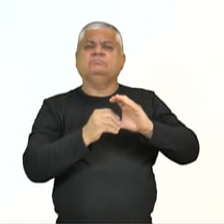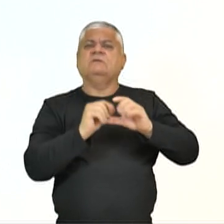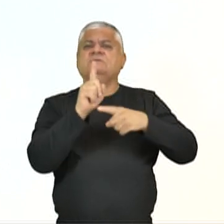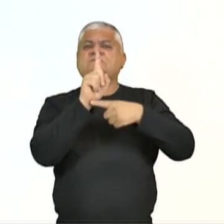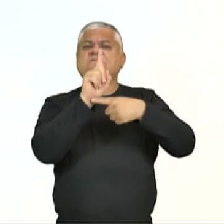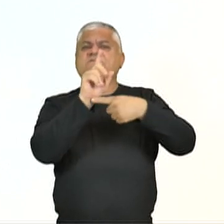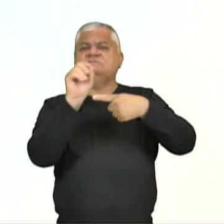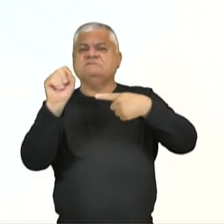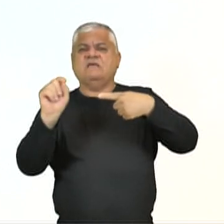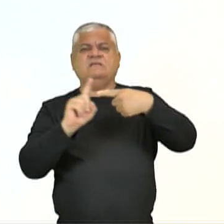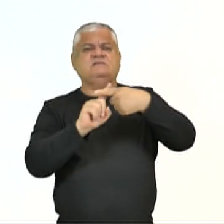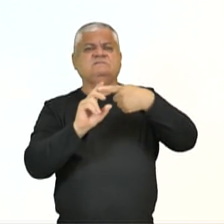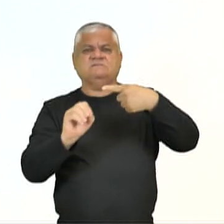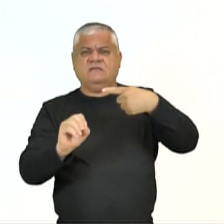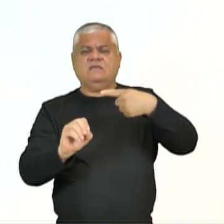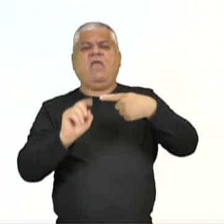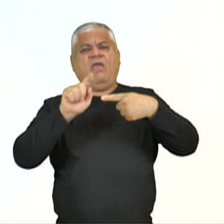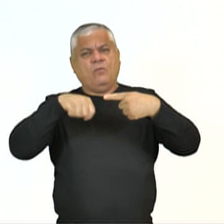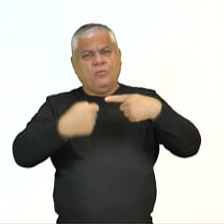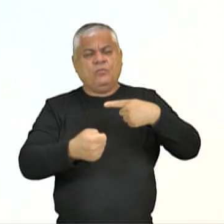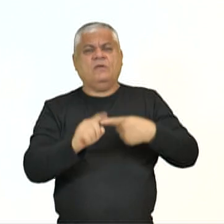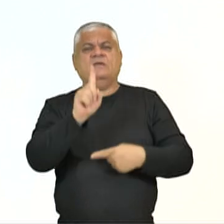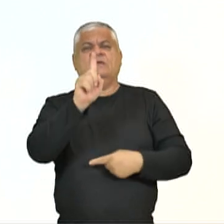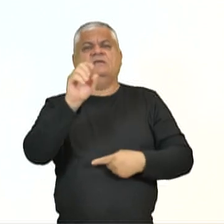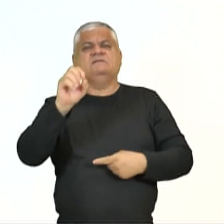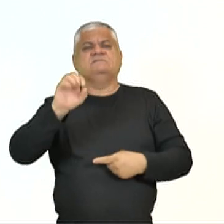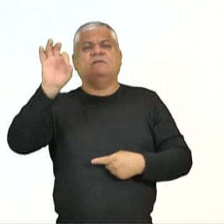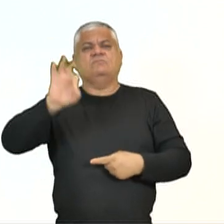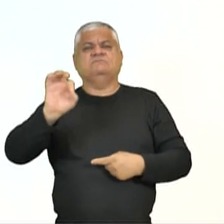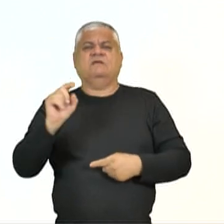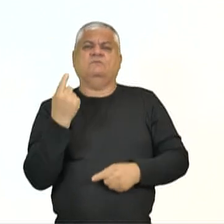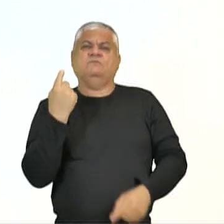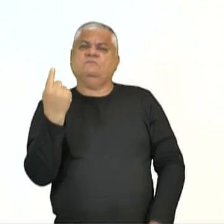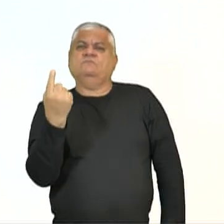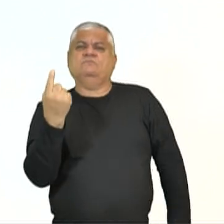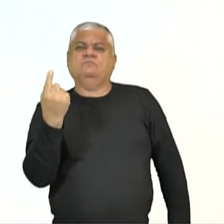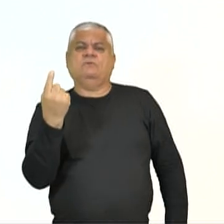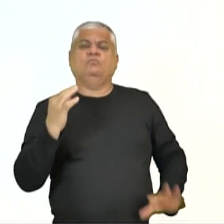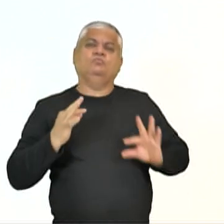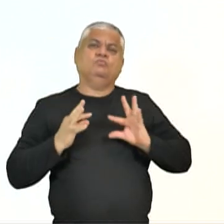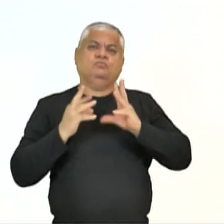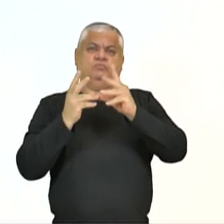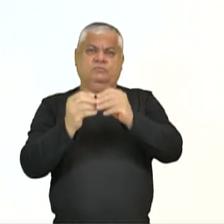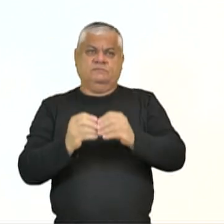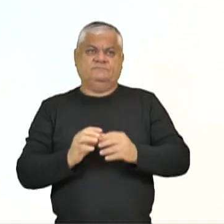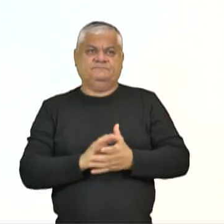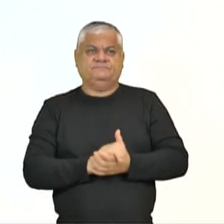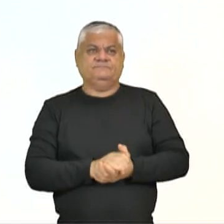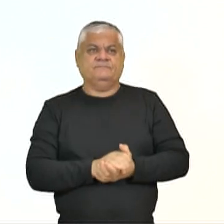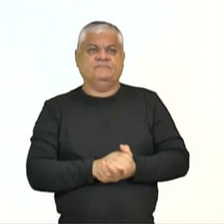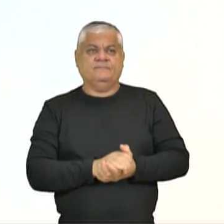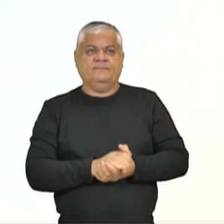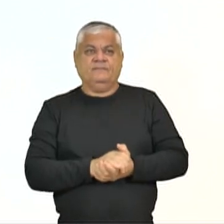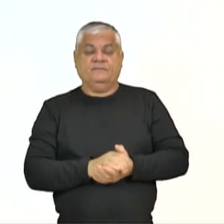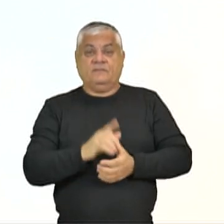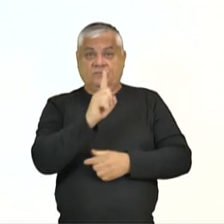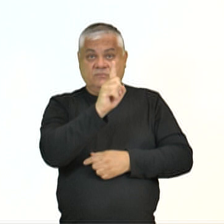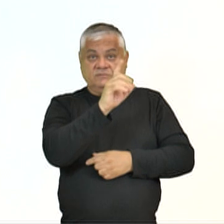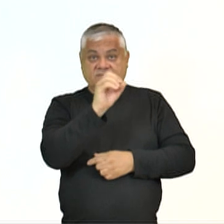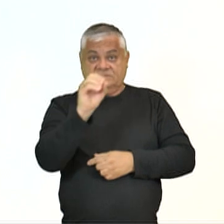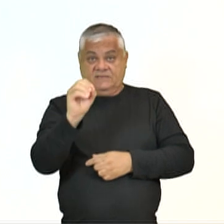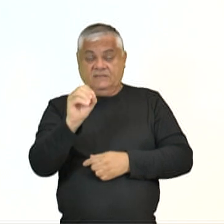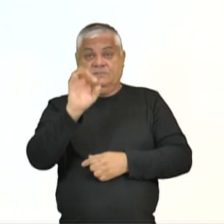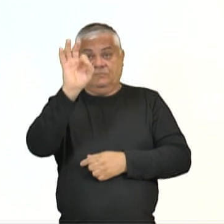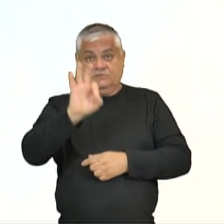em que quando a gente tem todo esse círculo colorido, representa 1, que é o todo. Muito bem, isso aí. Então, 100% dos